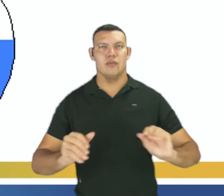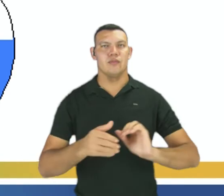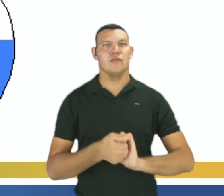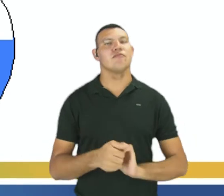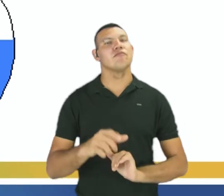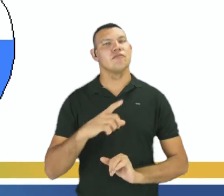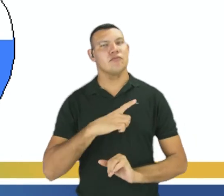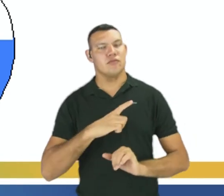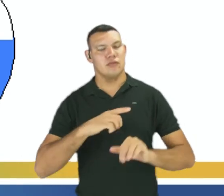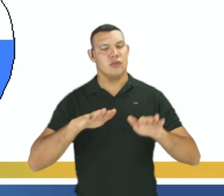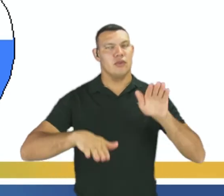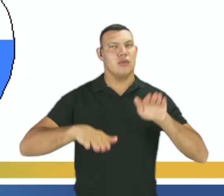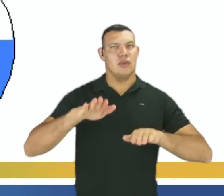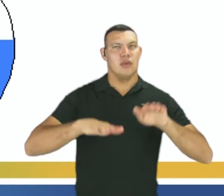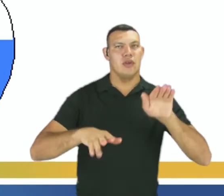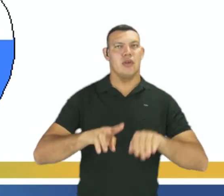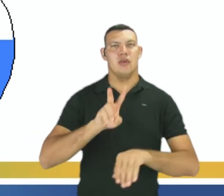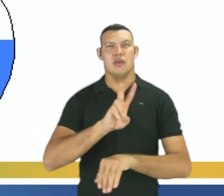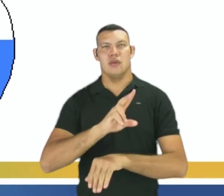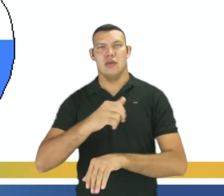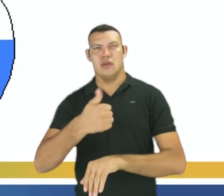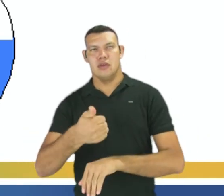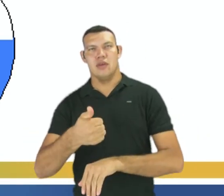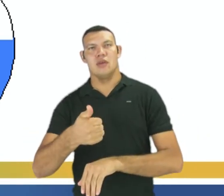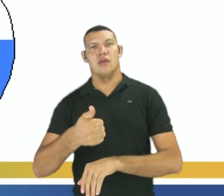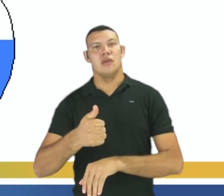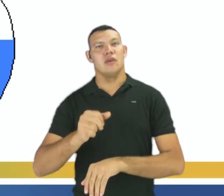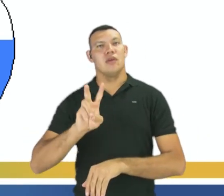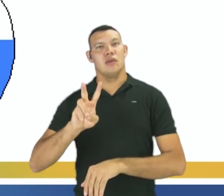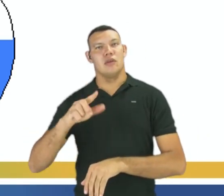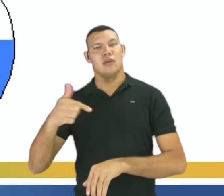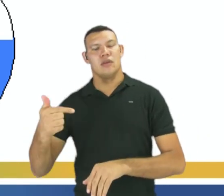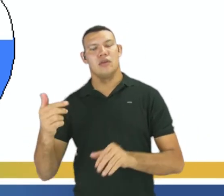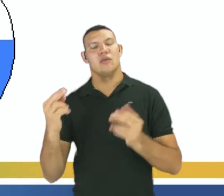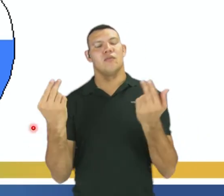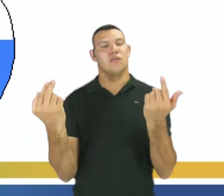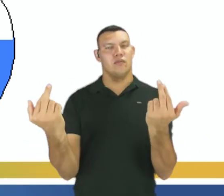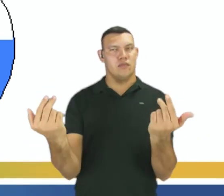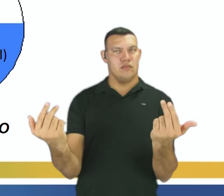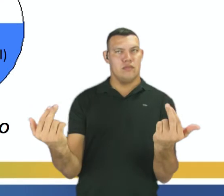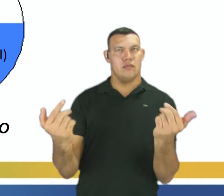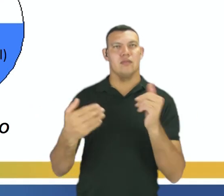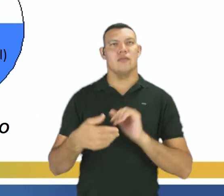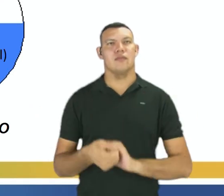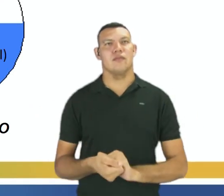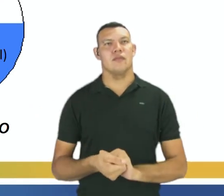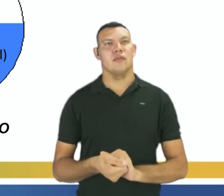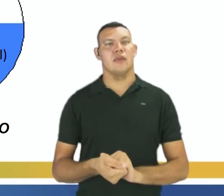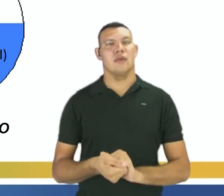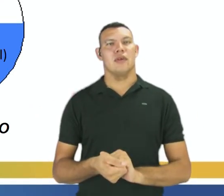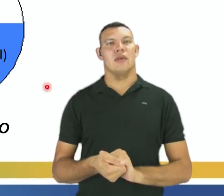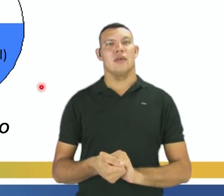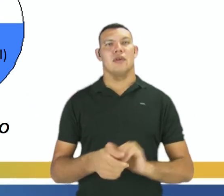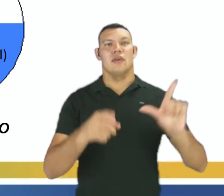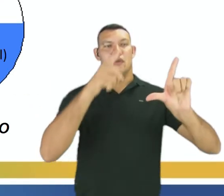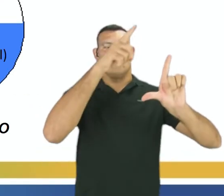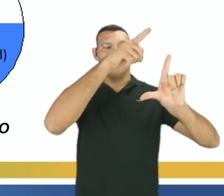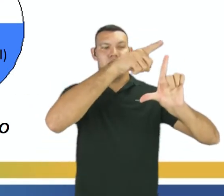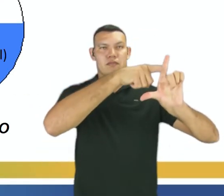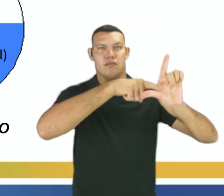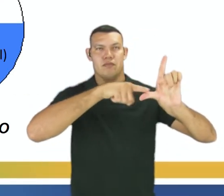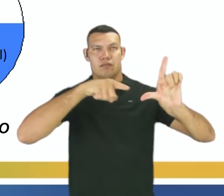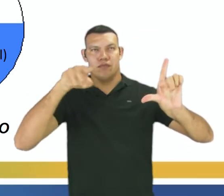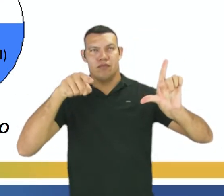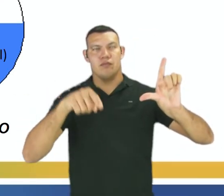equilíbrio, velocidade 1, velocidade 2 precisam ser iguais. E aí, gente pode estar observando